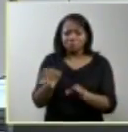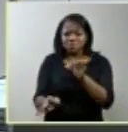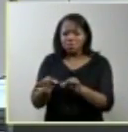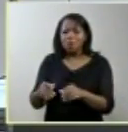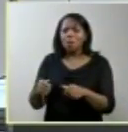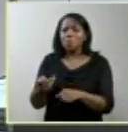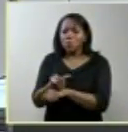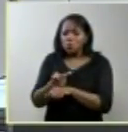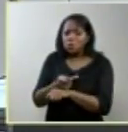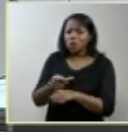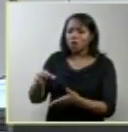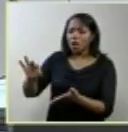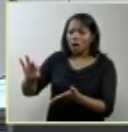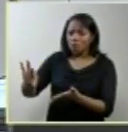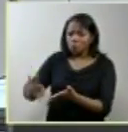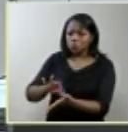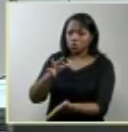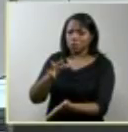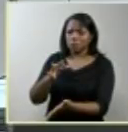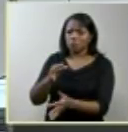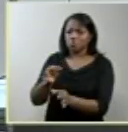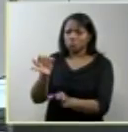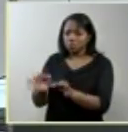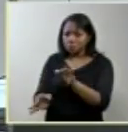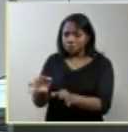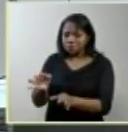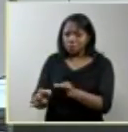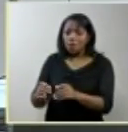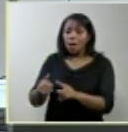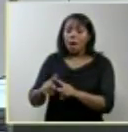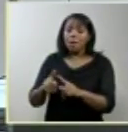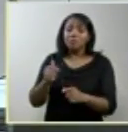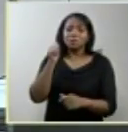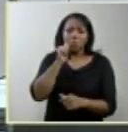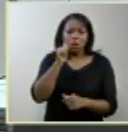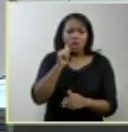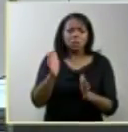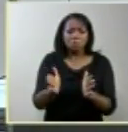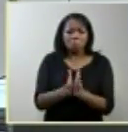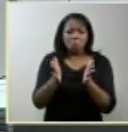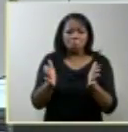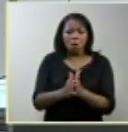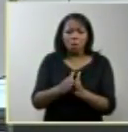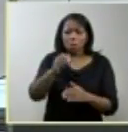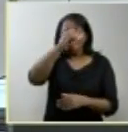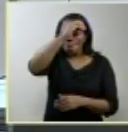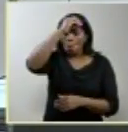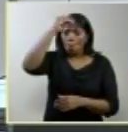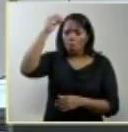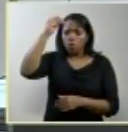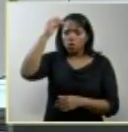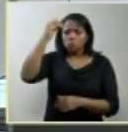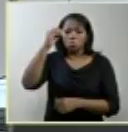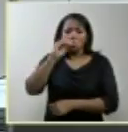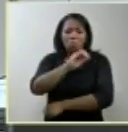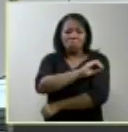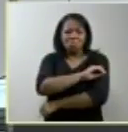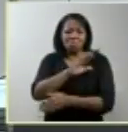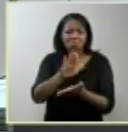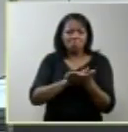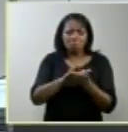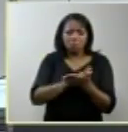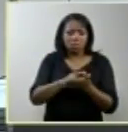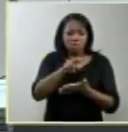autorização severina nos mostra como mesmo mulheres pobres e analfabetas entendem o diagnóstico